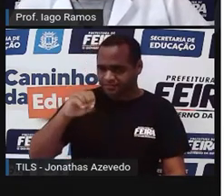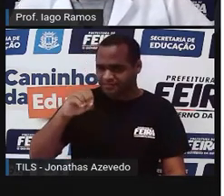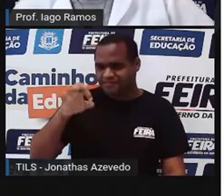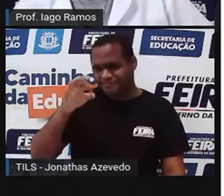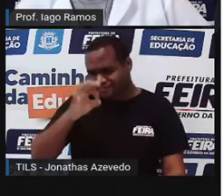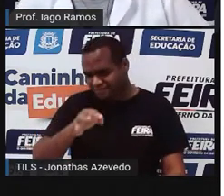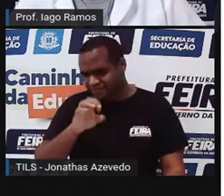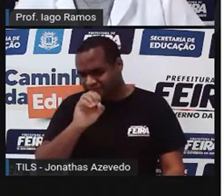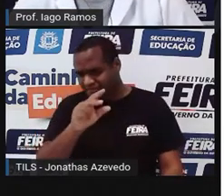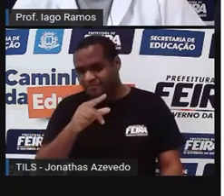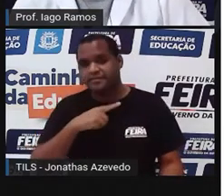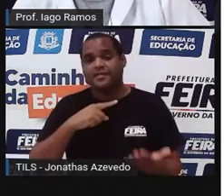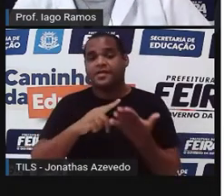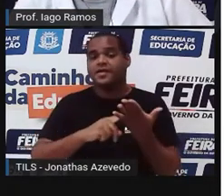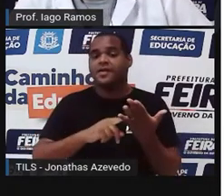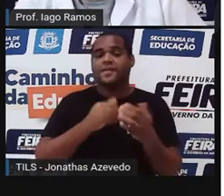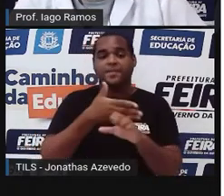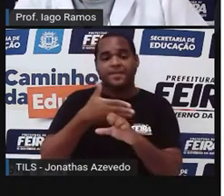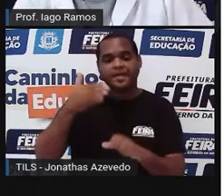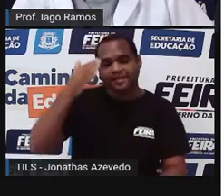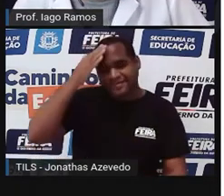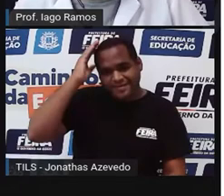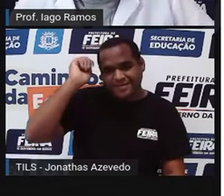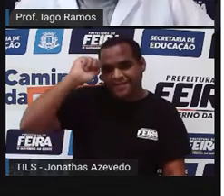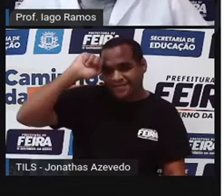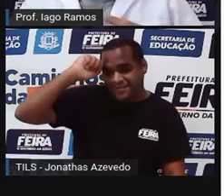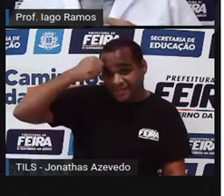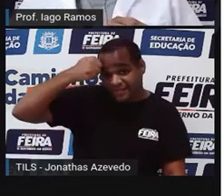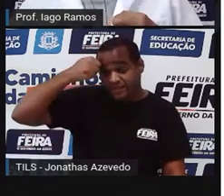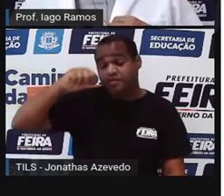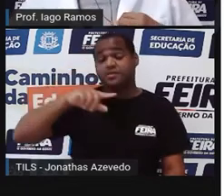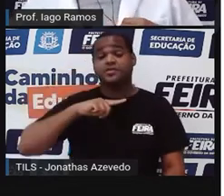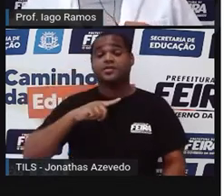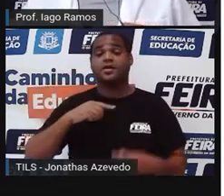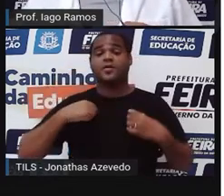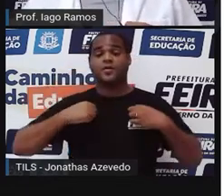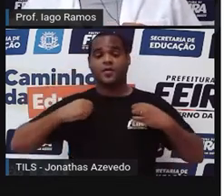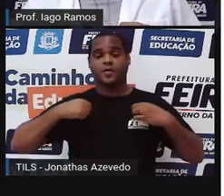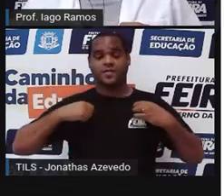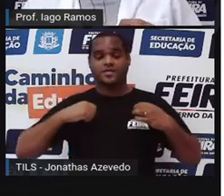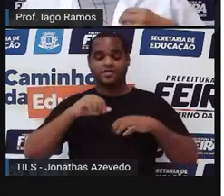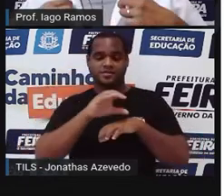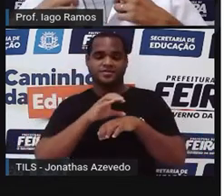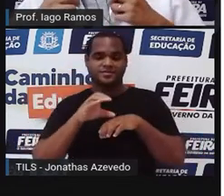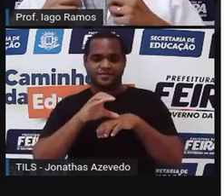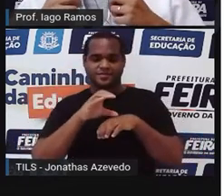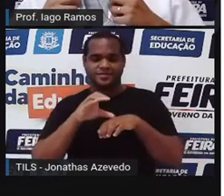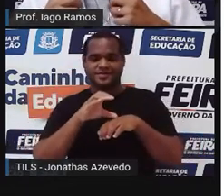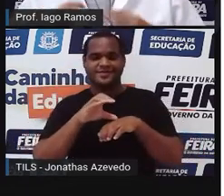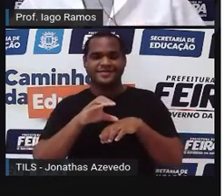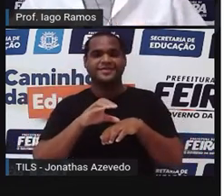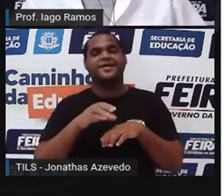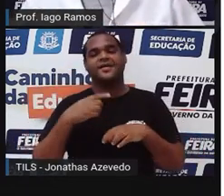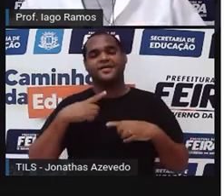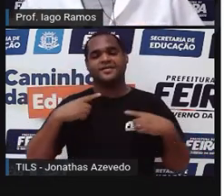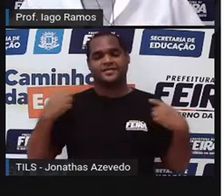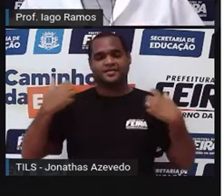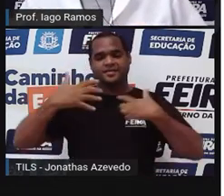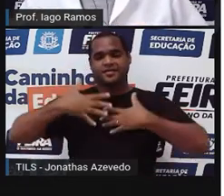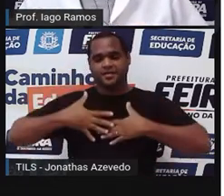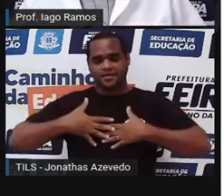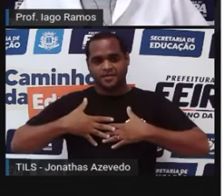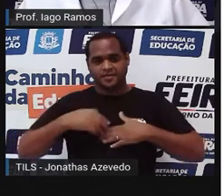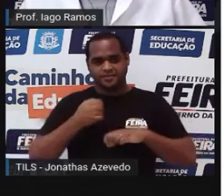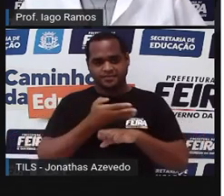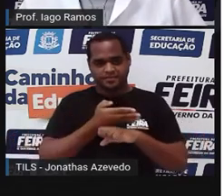certo? Tenho pele branca, meu cabelo ele é preto, momento visto aqui uma camisa cinza, por cima tenho aqui